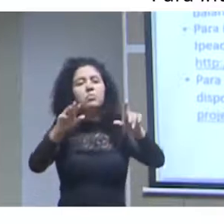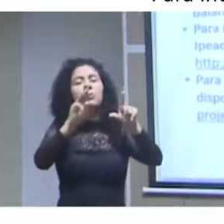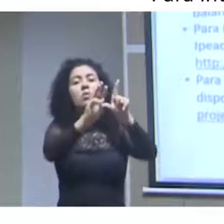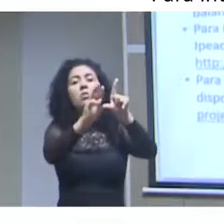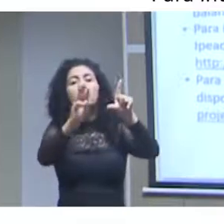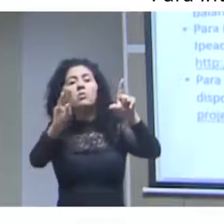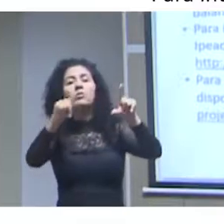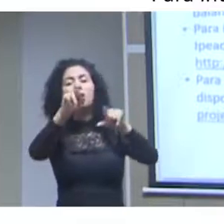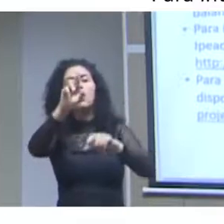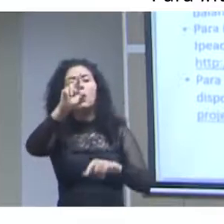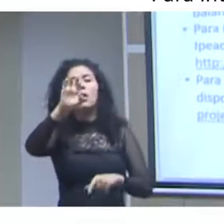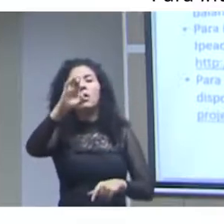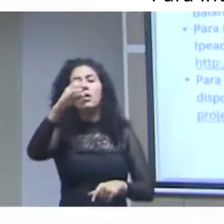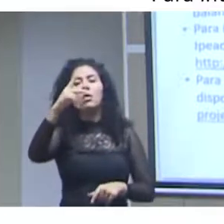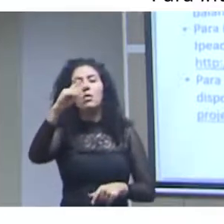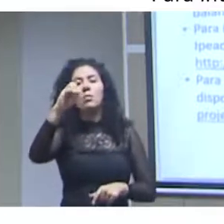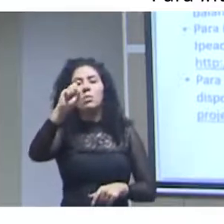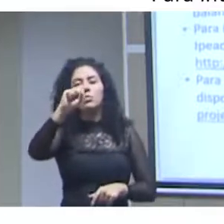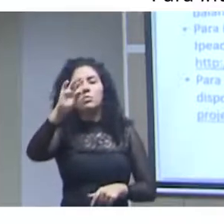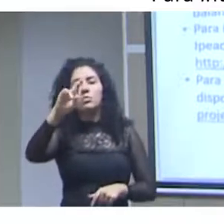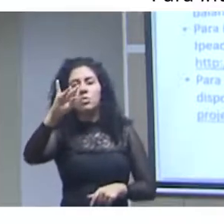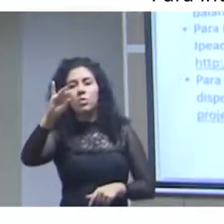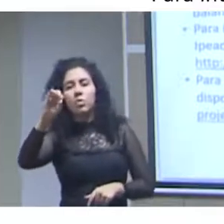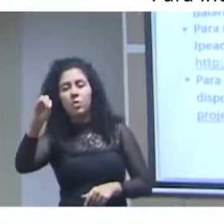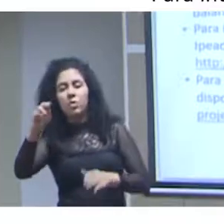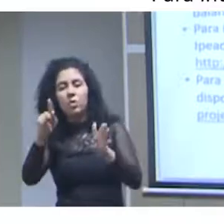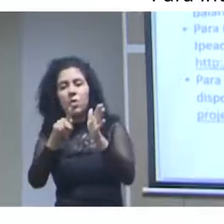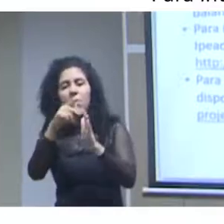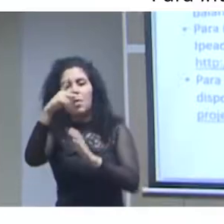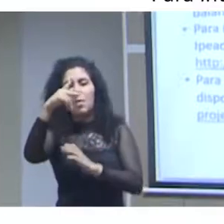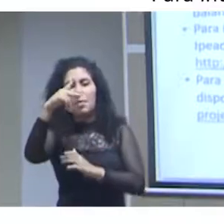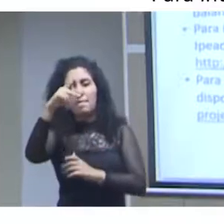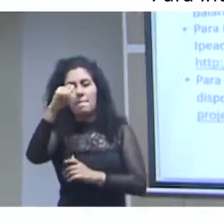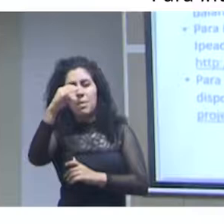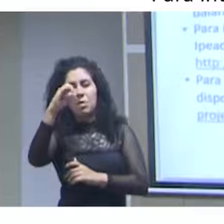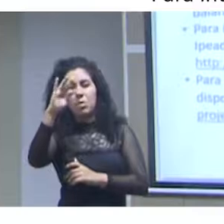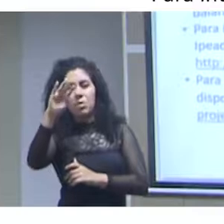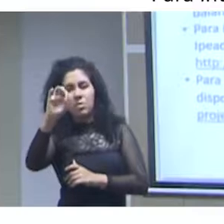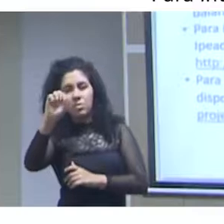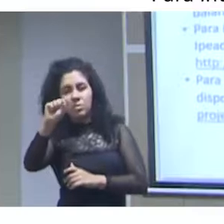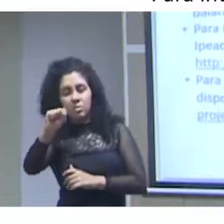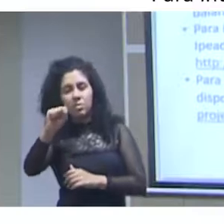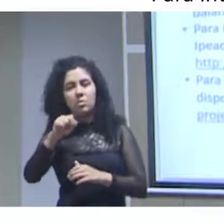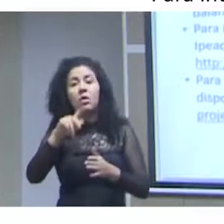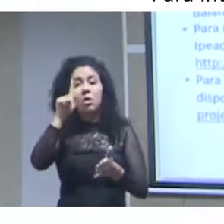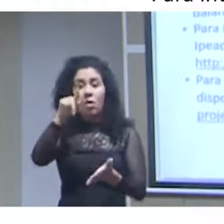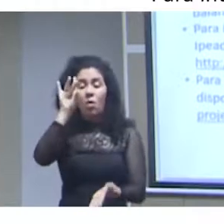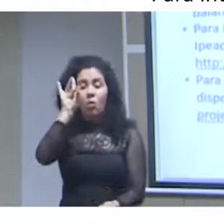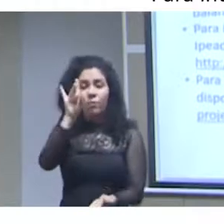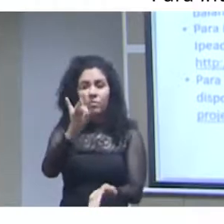pacotes do R no repositório oficial que é o CRAM